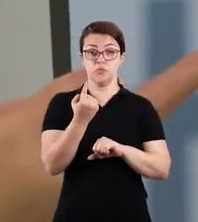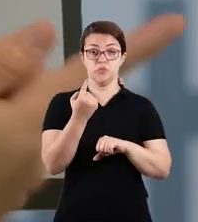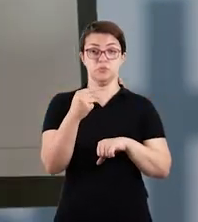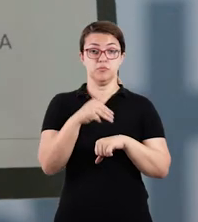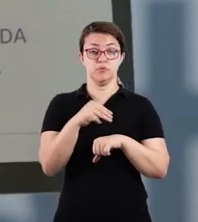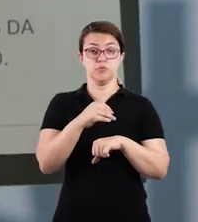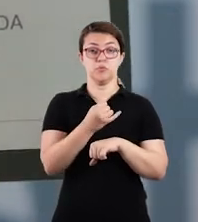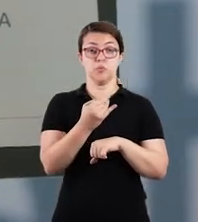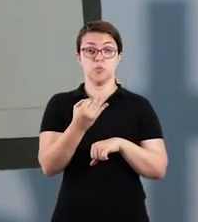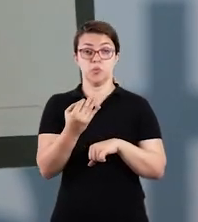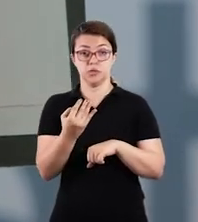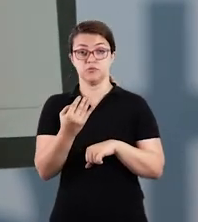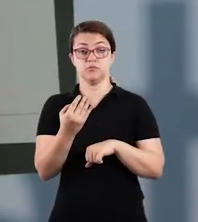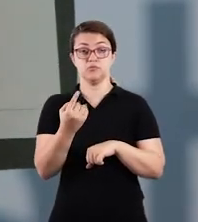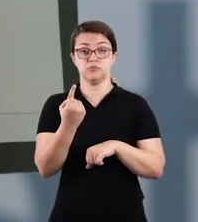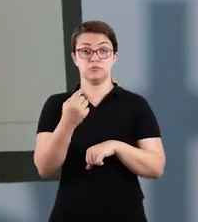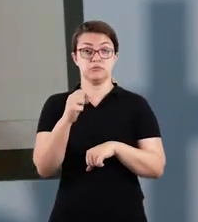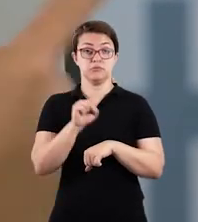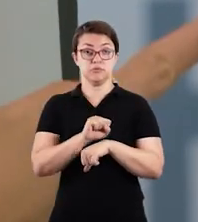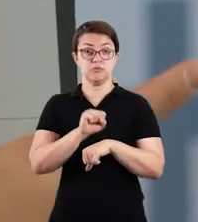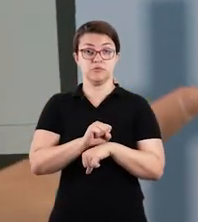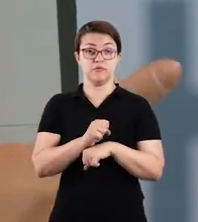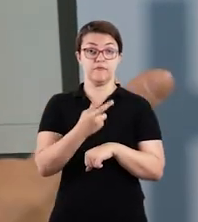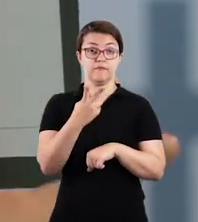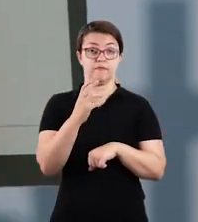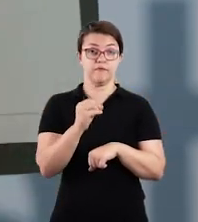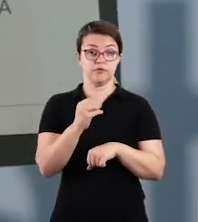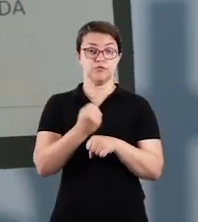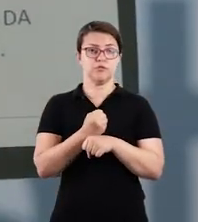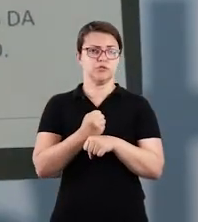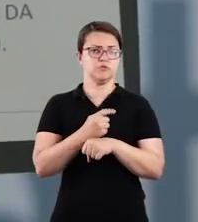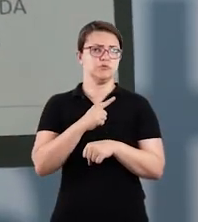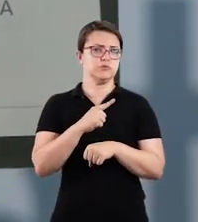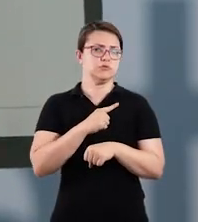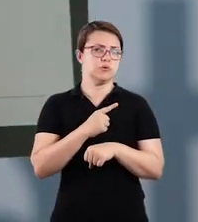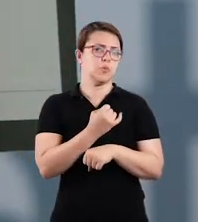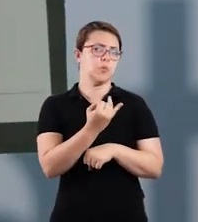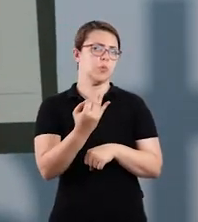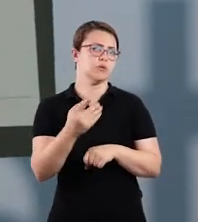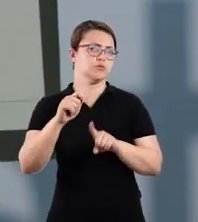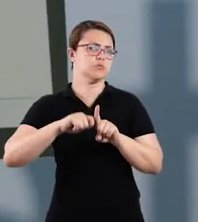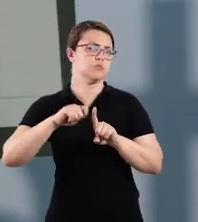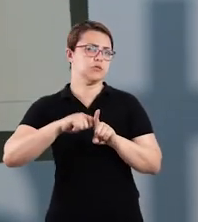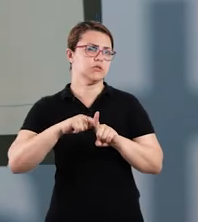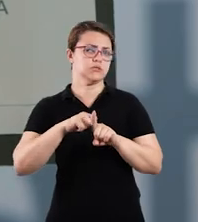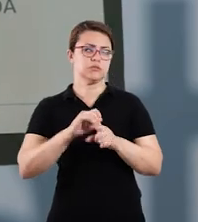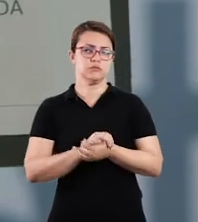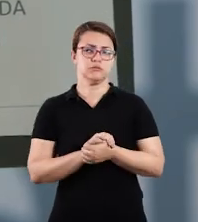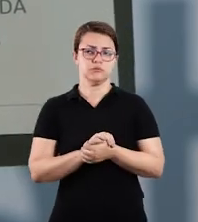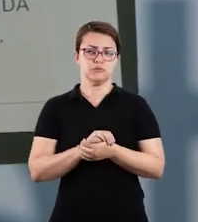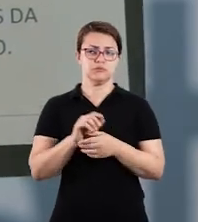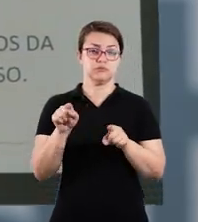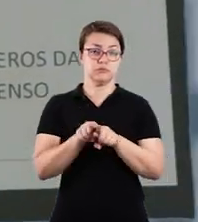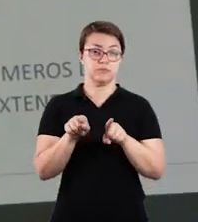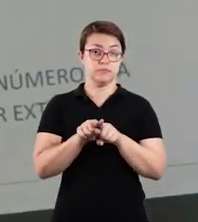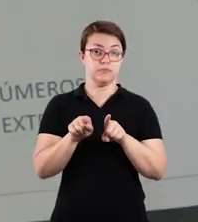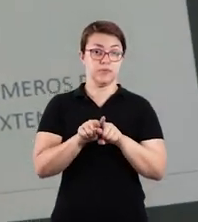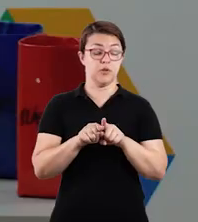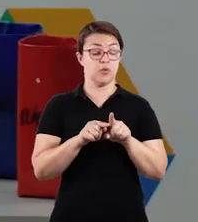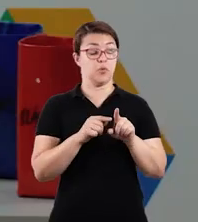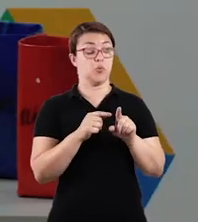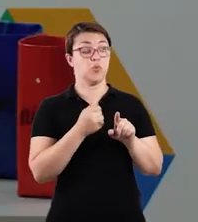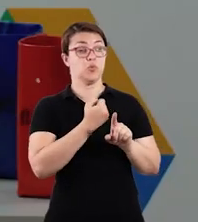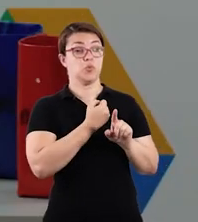Um minuto, tem quantos segundos? Em 20 anos, temos quantos meses? E também escrever esses números da imagem